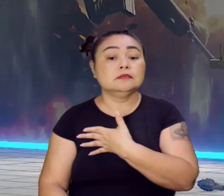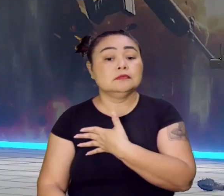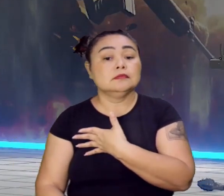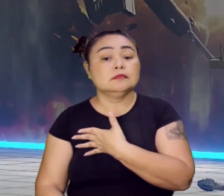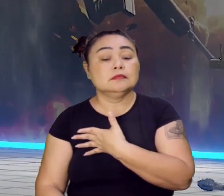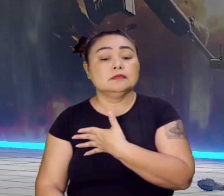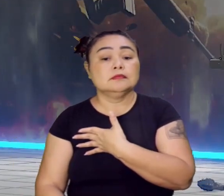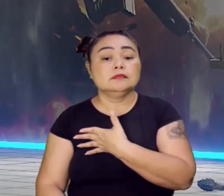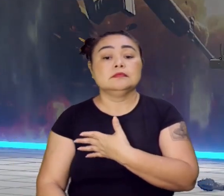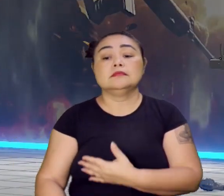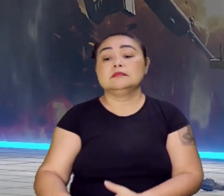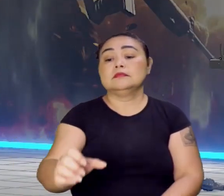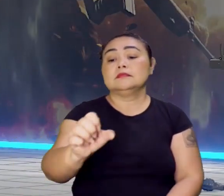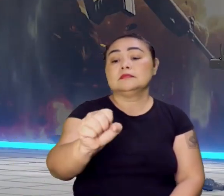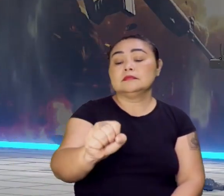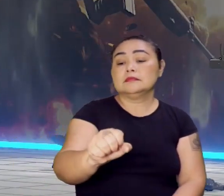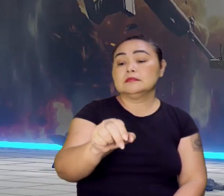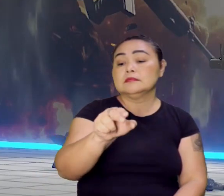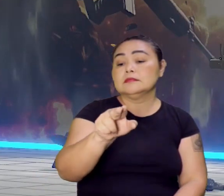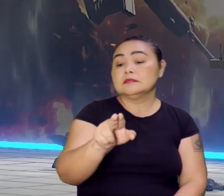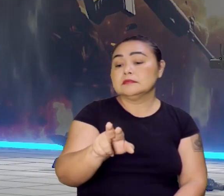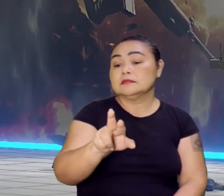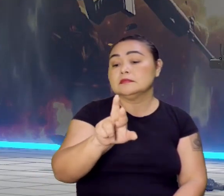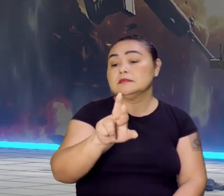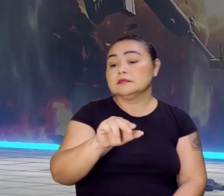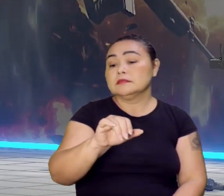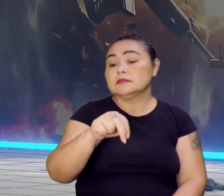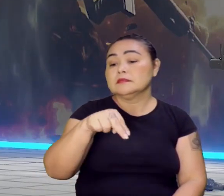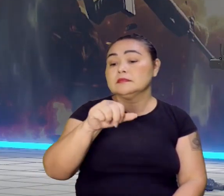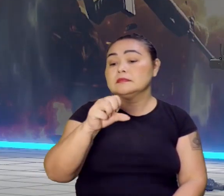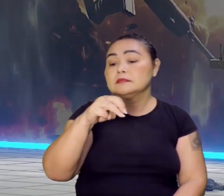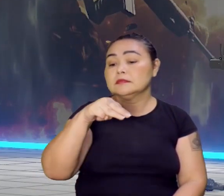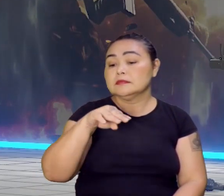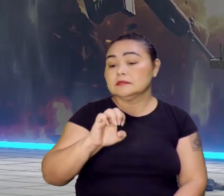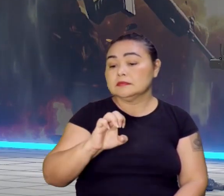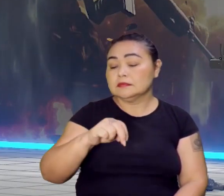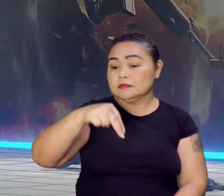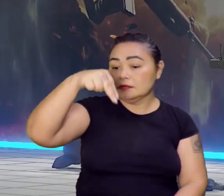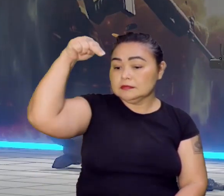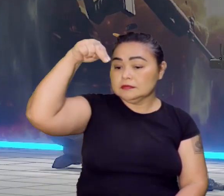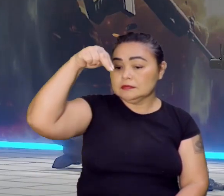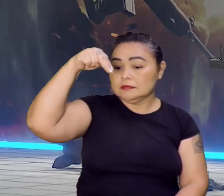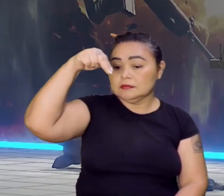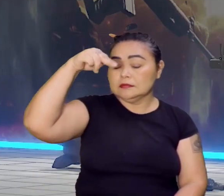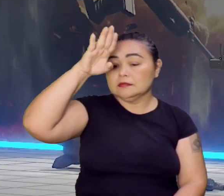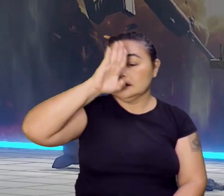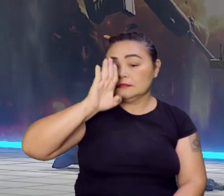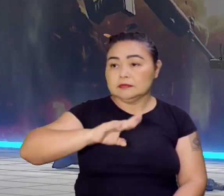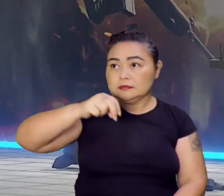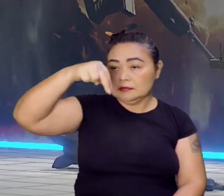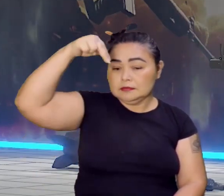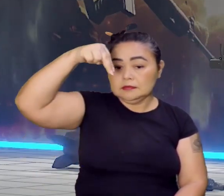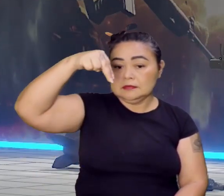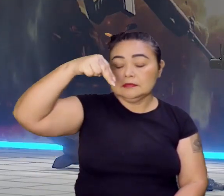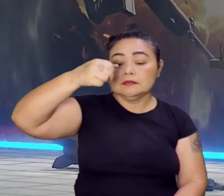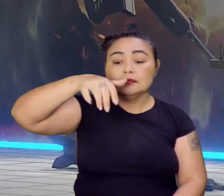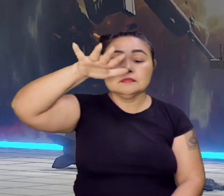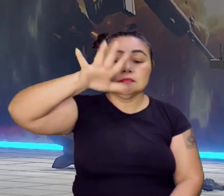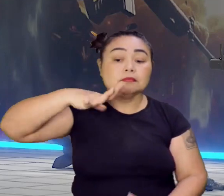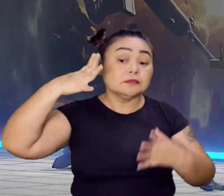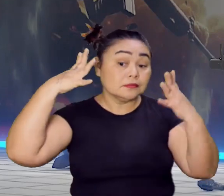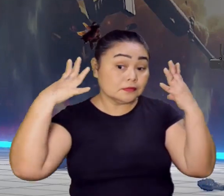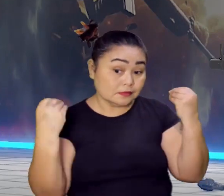O Suriname, que fica ali no norte, aqui do Brasil. O Suriname era ocupado pelos